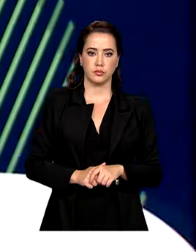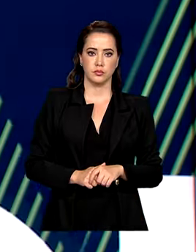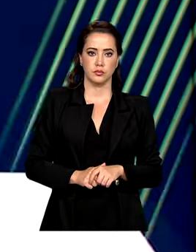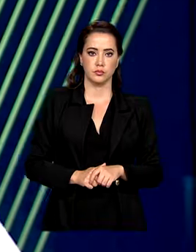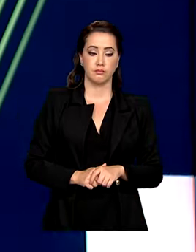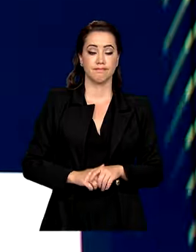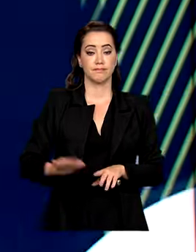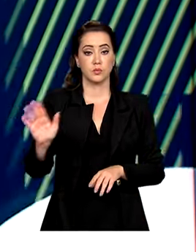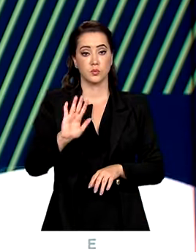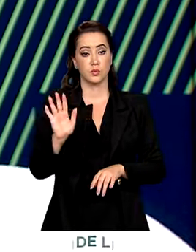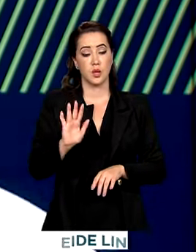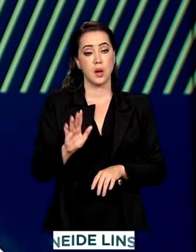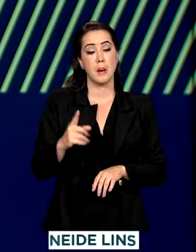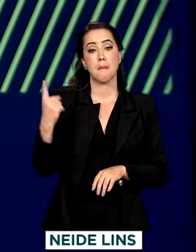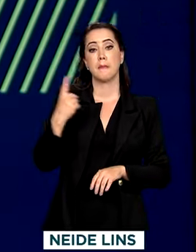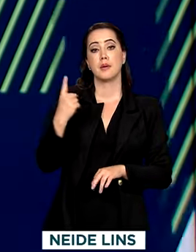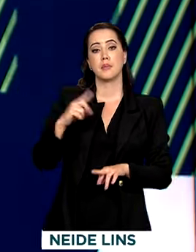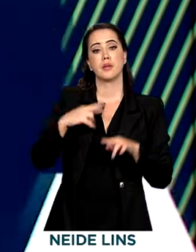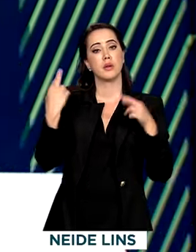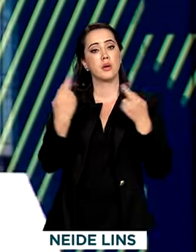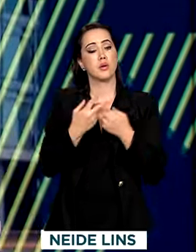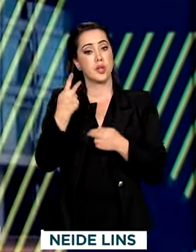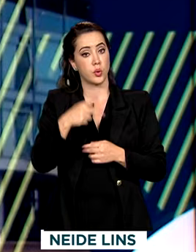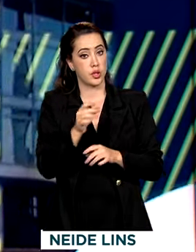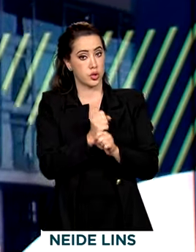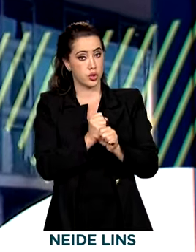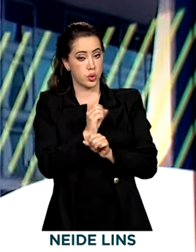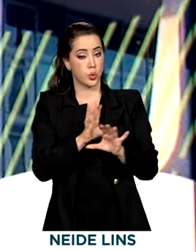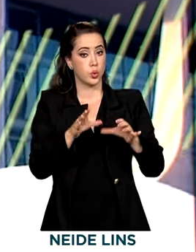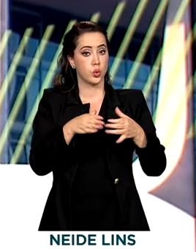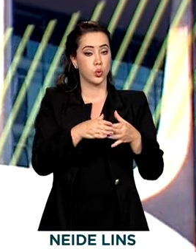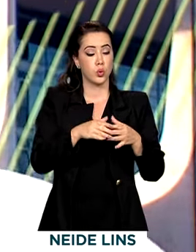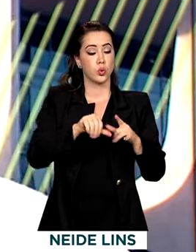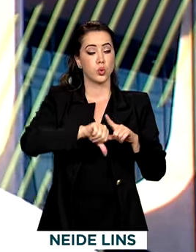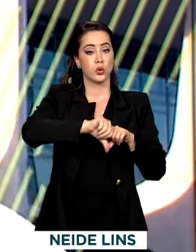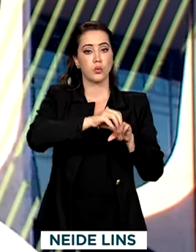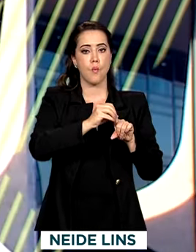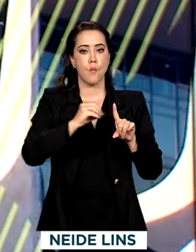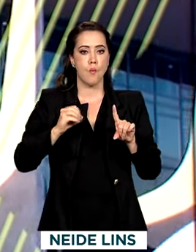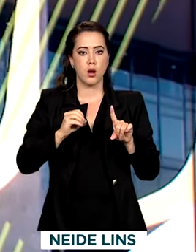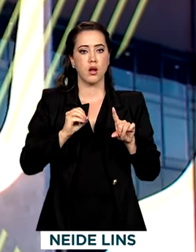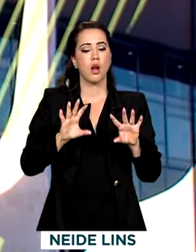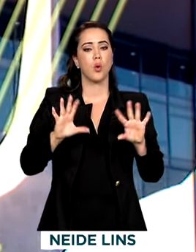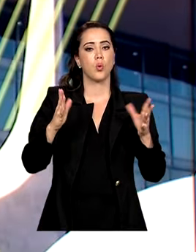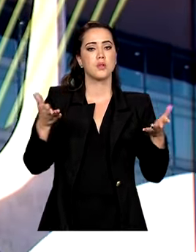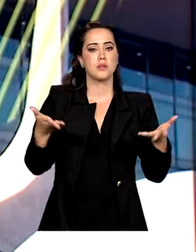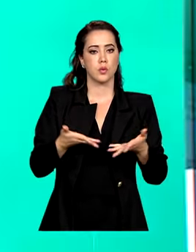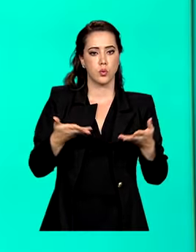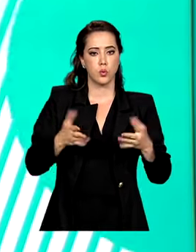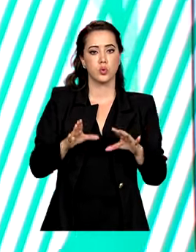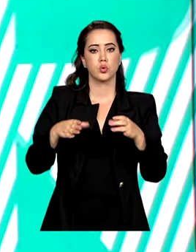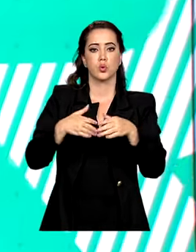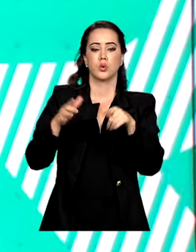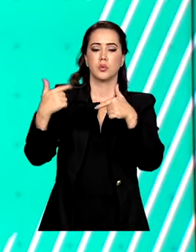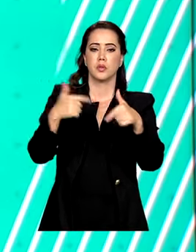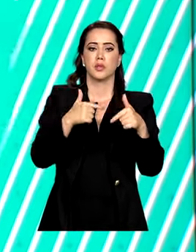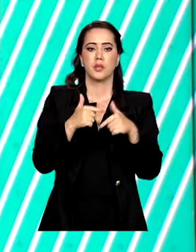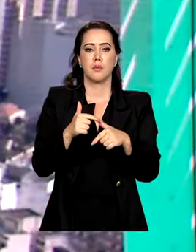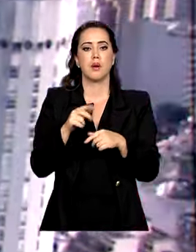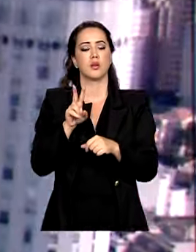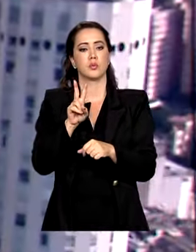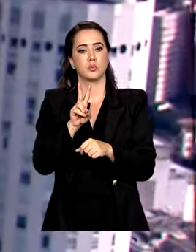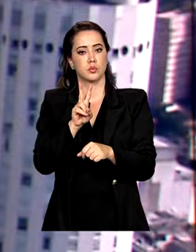Olá, a primeira sessão deste ano da Comissão de Anistia foi realizada hoje. O grupo trabalha pela